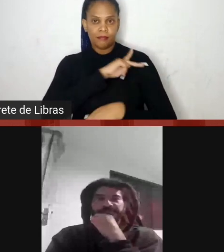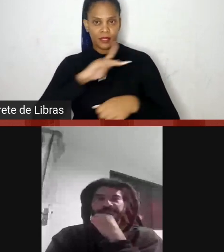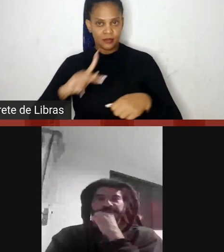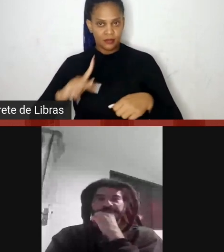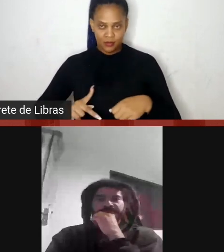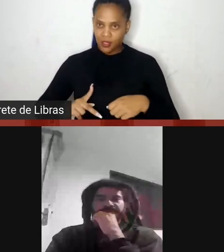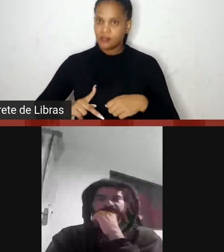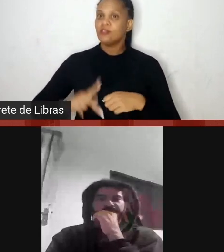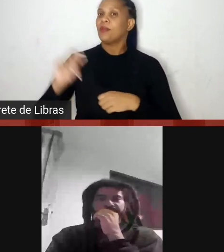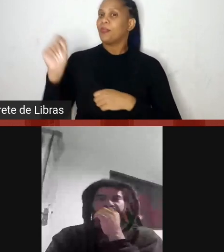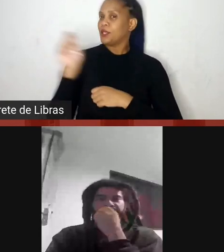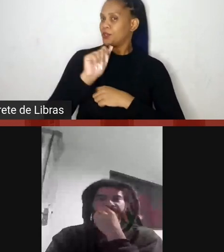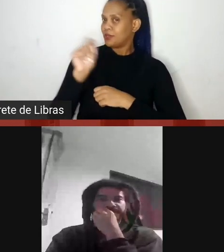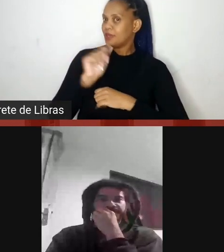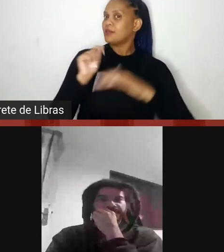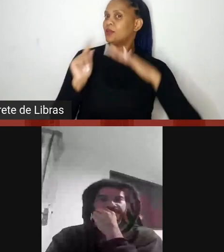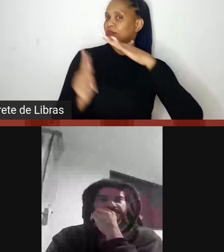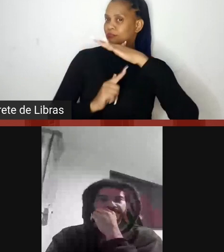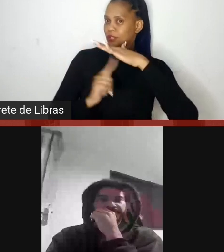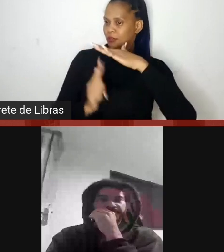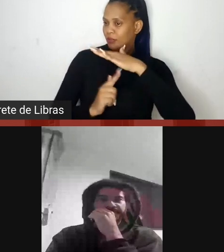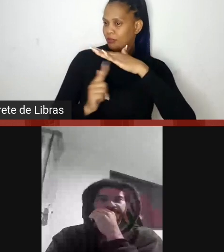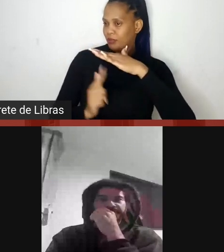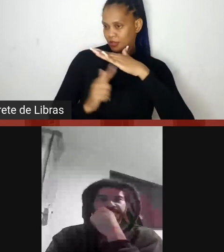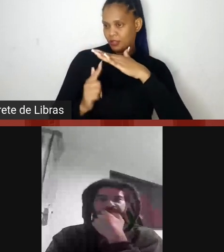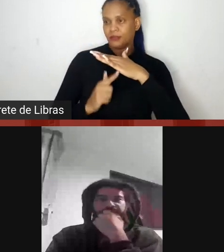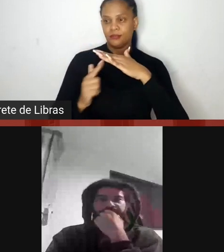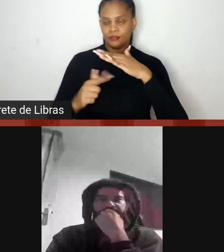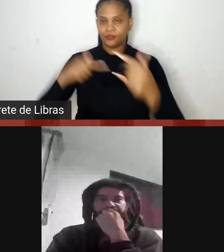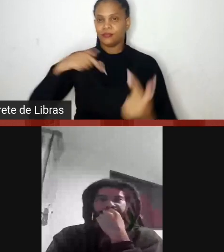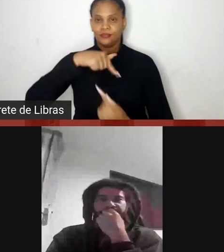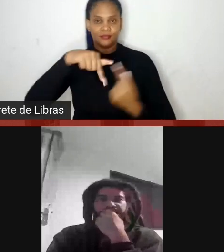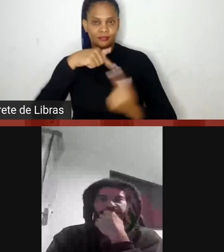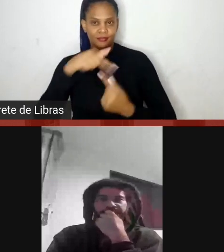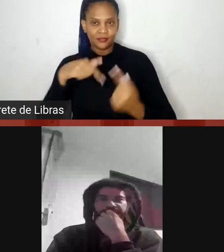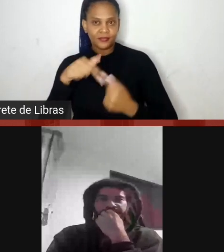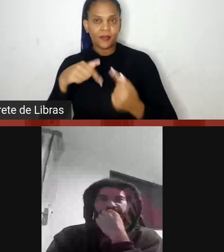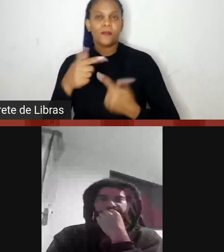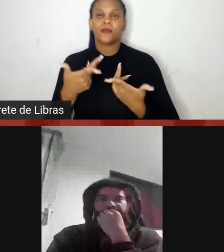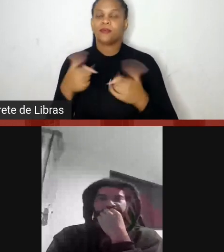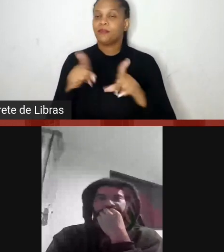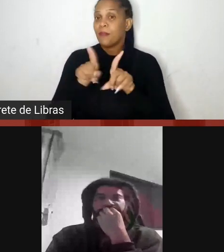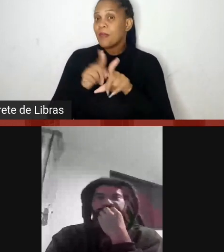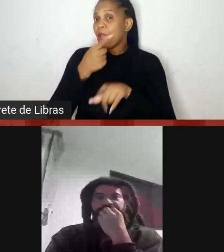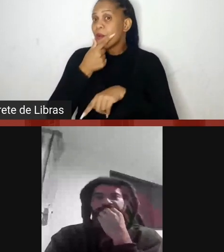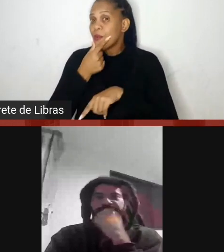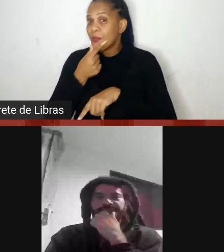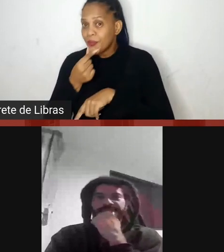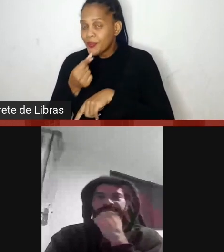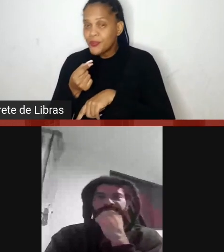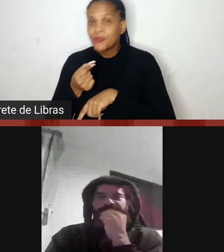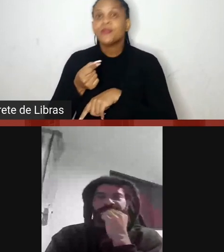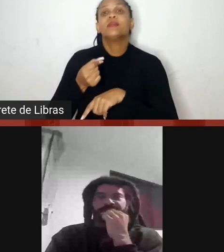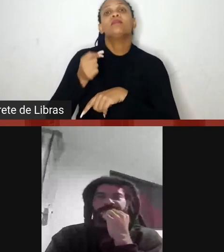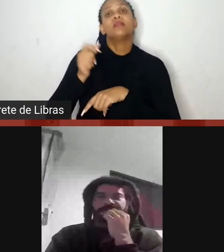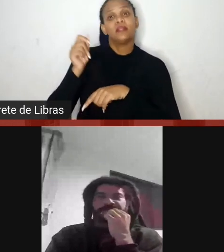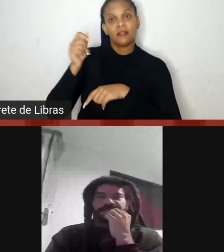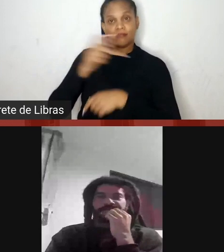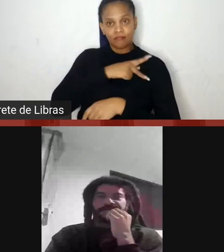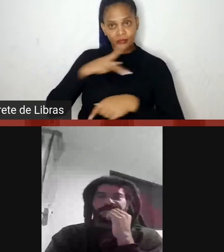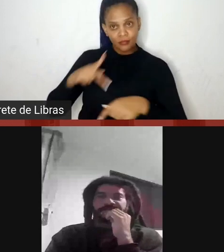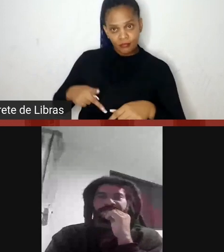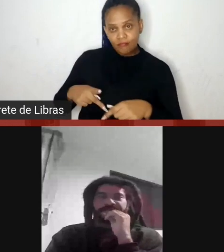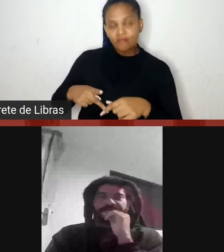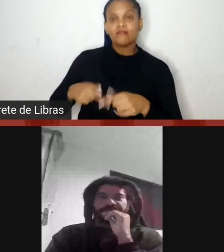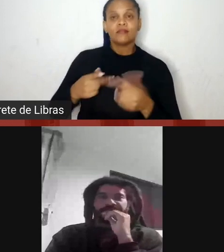Santana, a gente tem o Rafael Sá, que é assessor de Igualdade Racial da Secretaria das Mulheres, Juventude, Igualdade Racial e Direitos